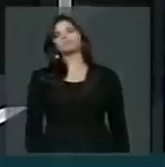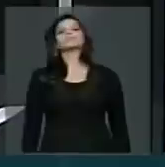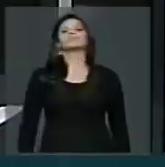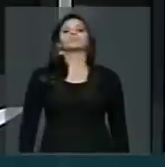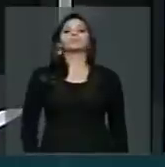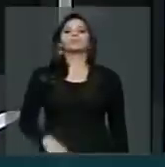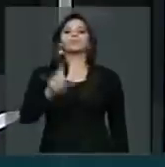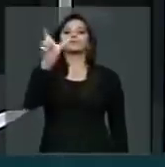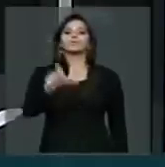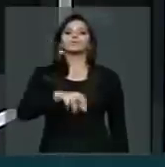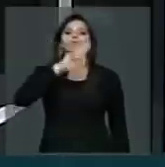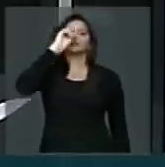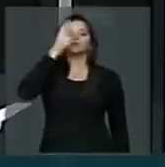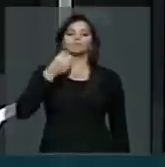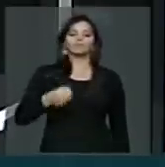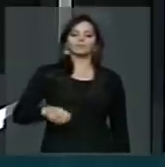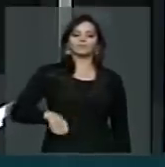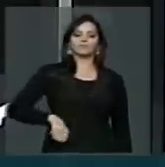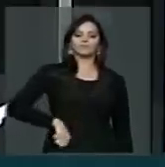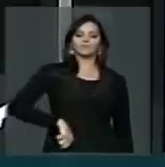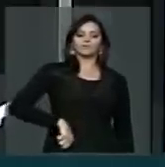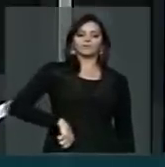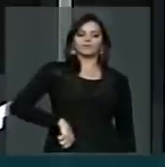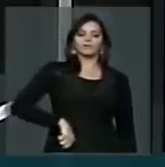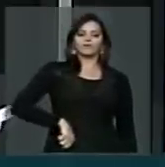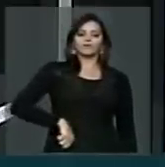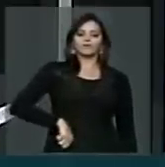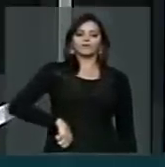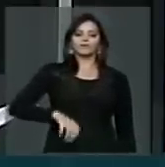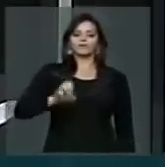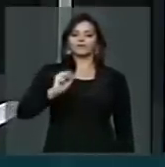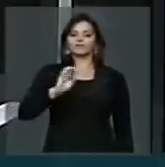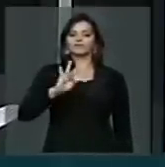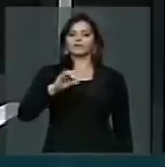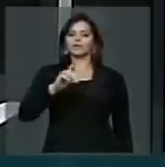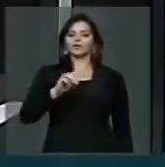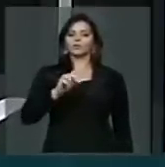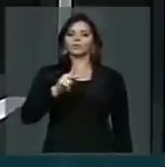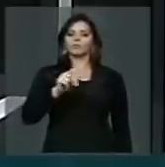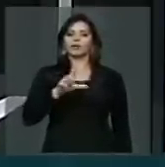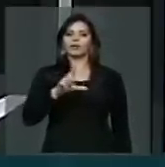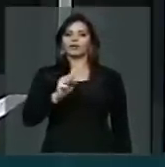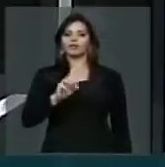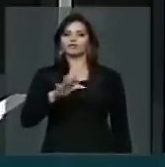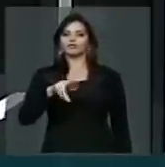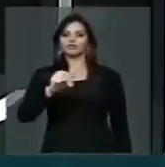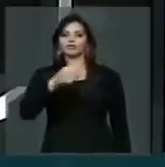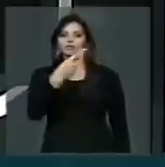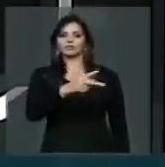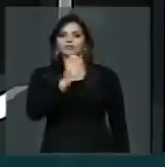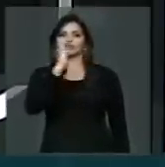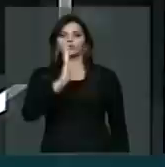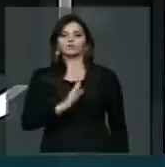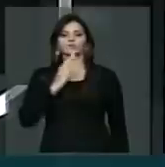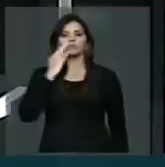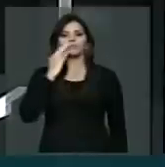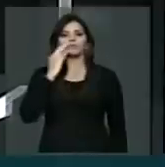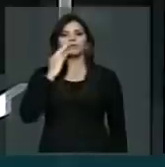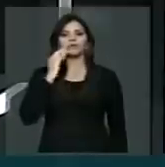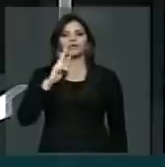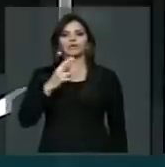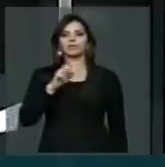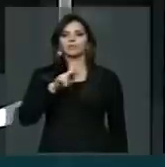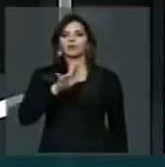ao excelentíssimo senhor embaixador do Estado da Palestina no Brasil, doutor Ibrahim